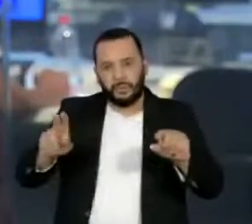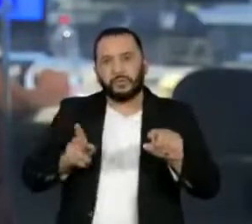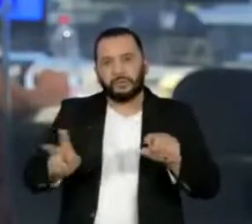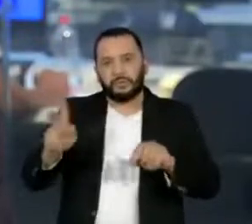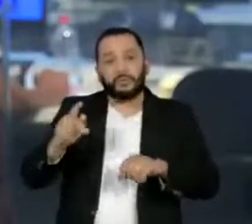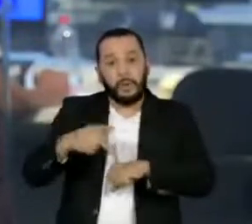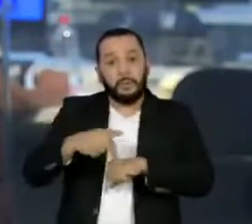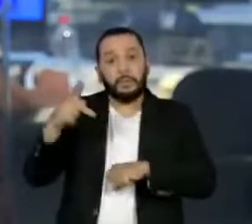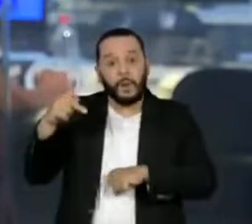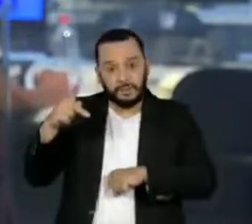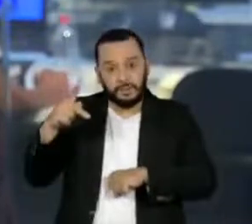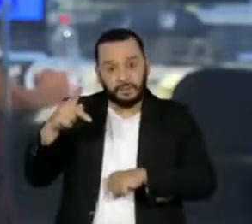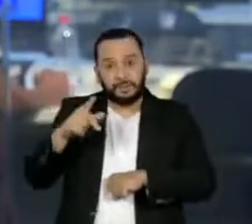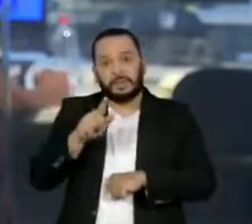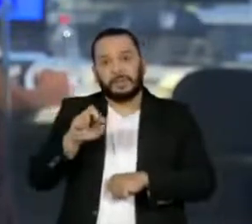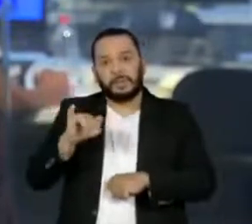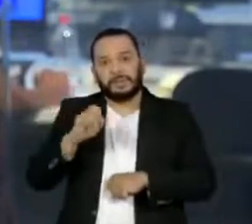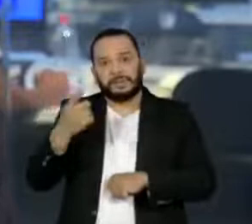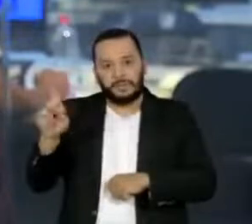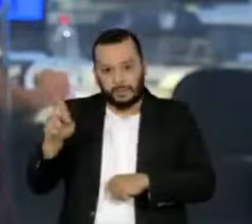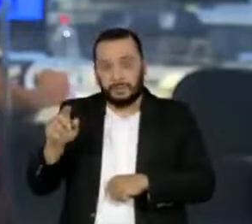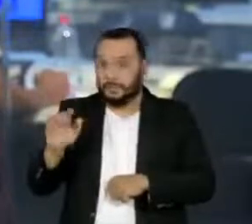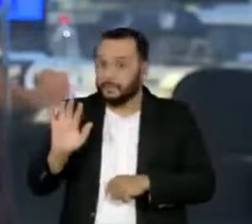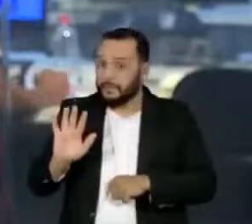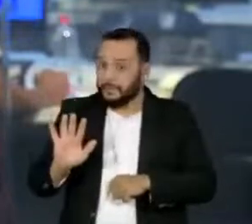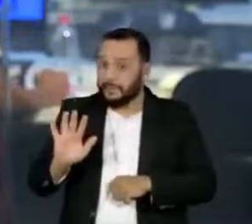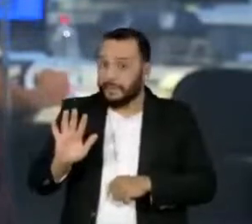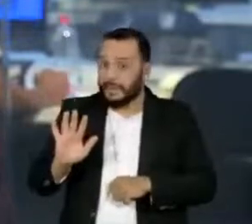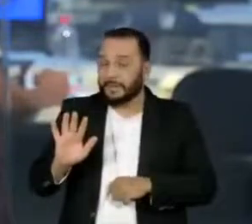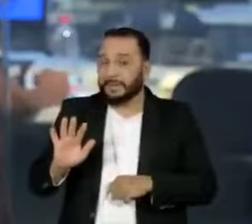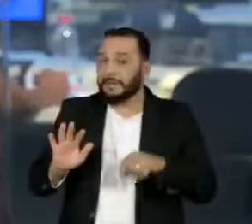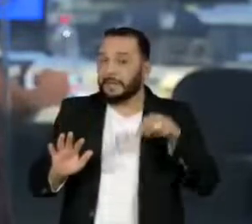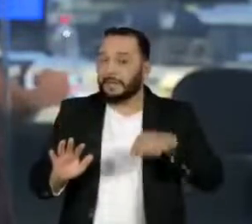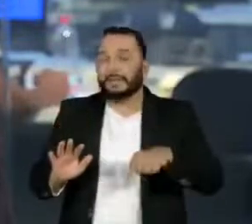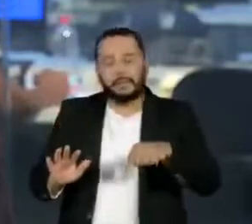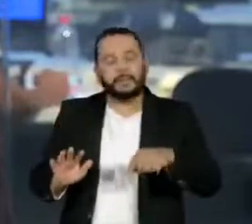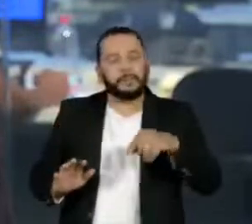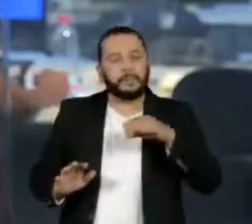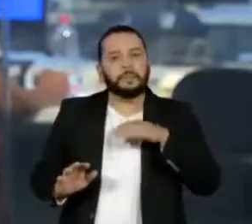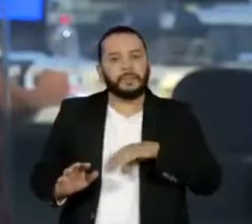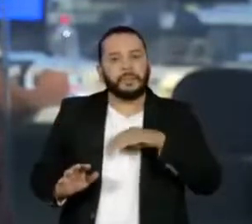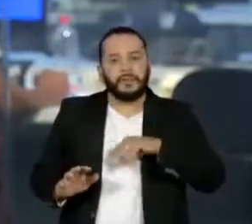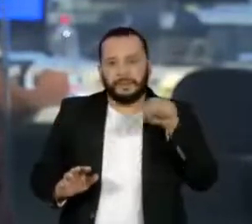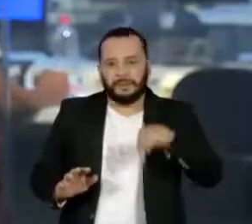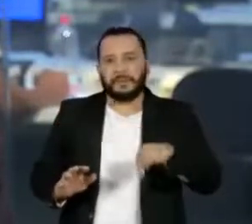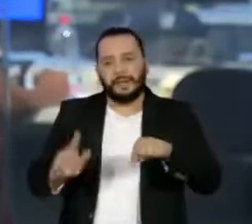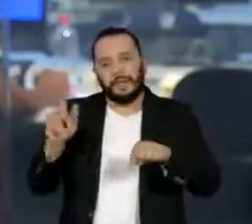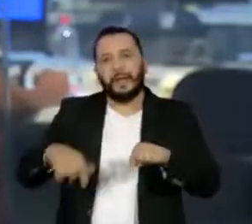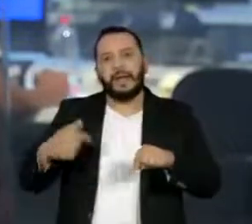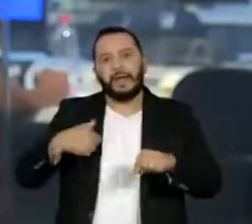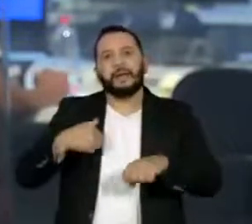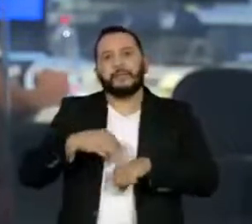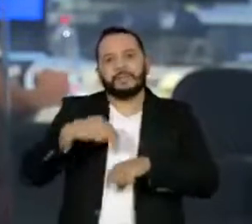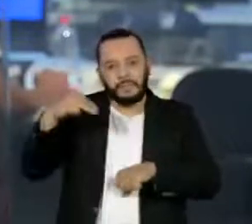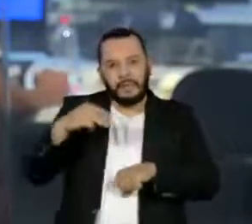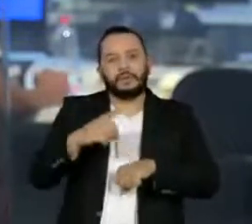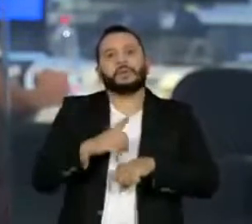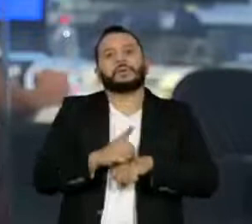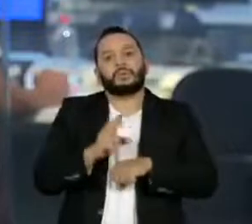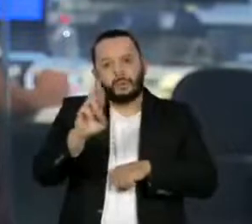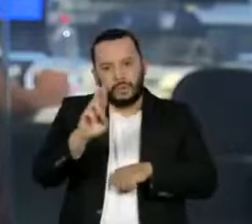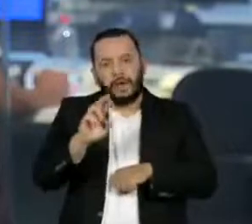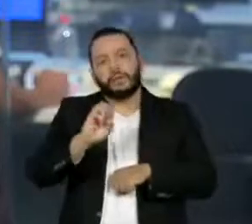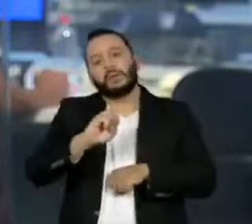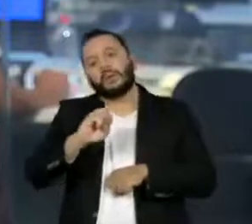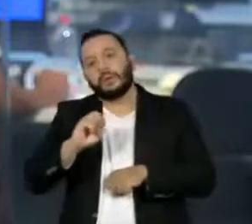-graduação, né? Pós-grado. Você sabe que aqui em bom português, pós-graduação é uma especialização, mestrado, doutorado, que